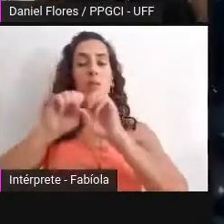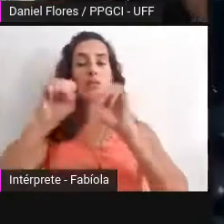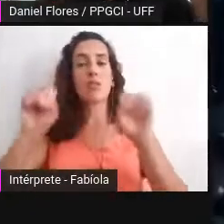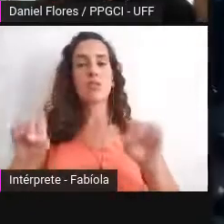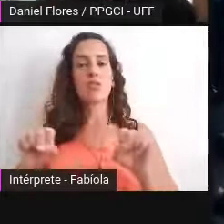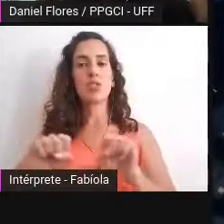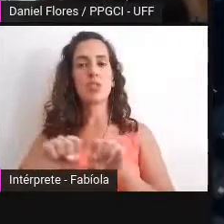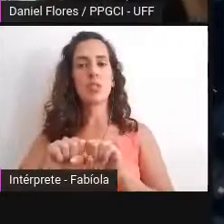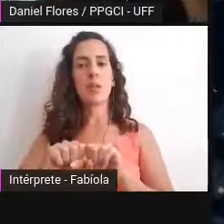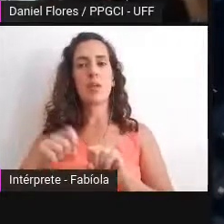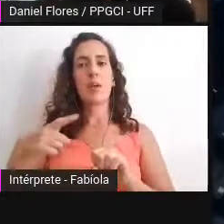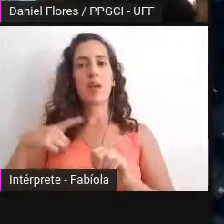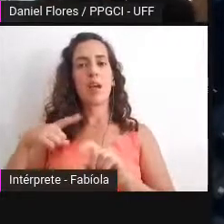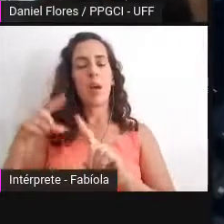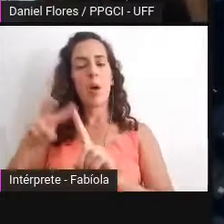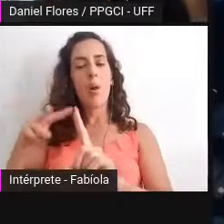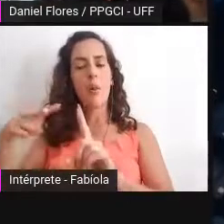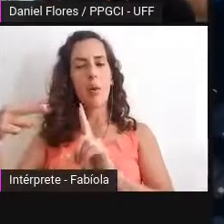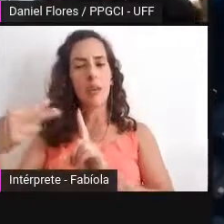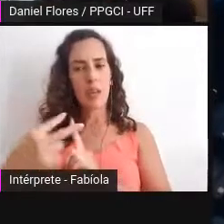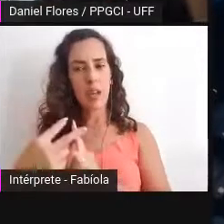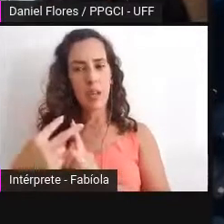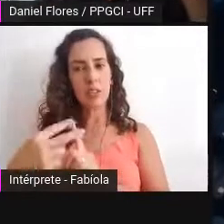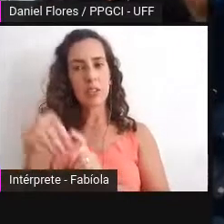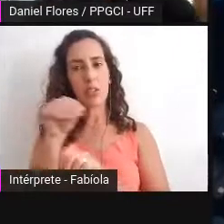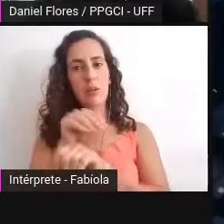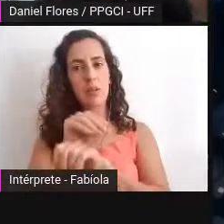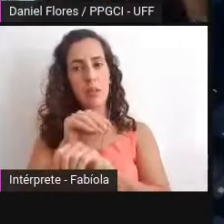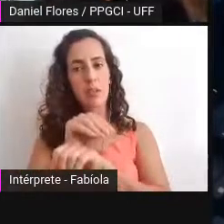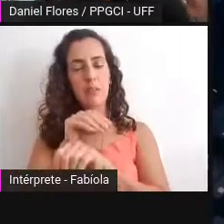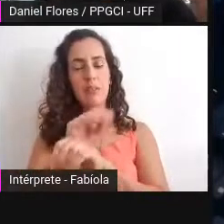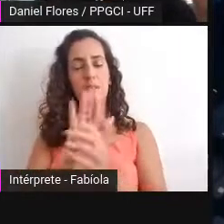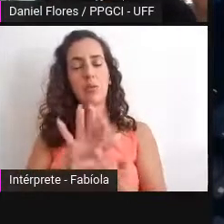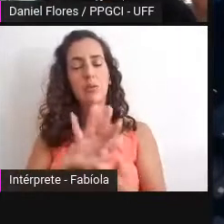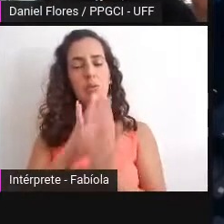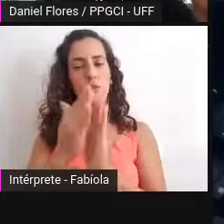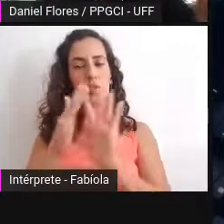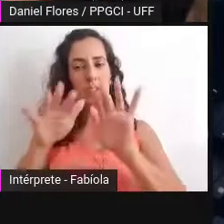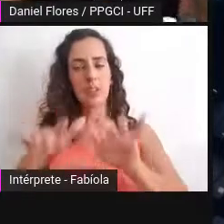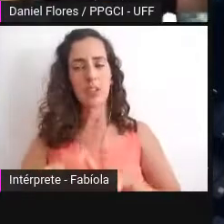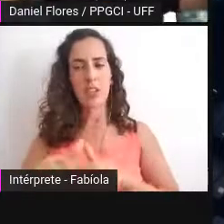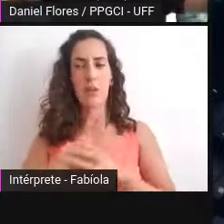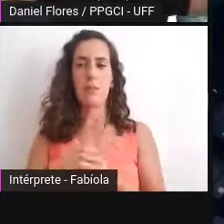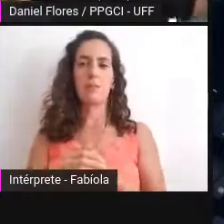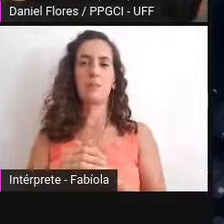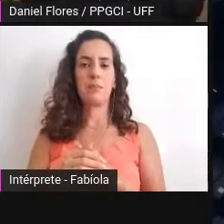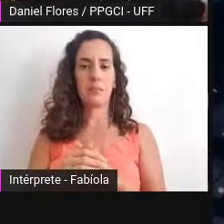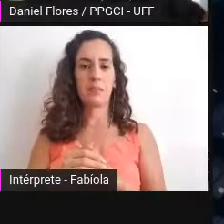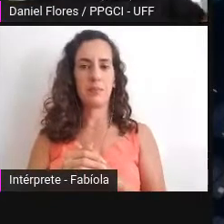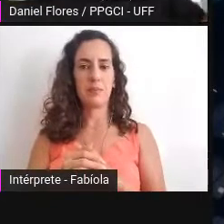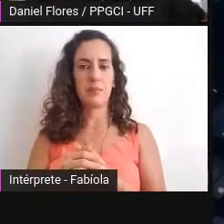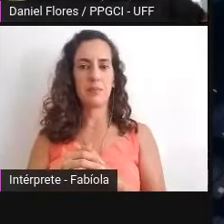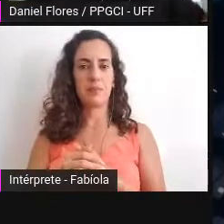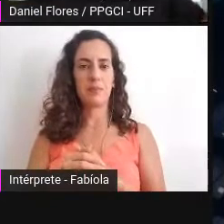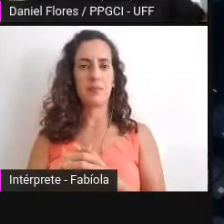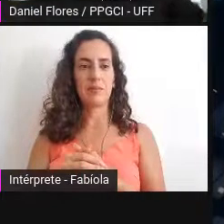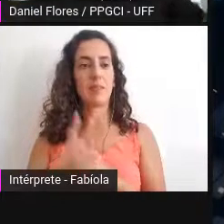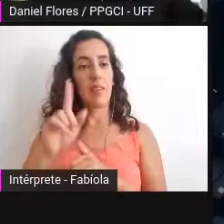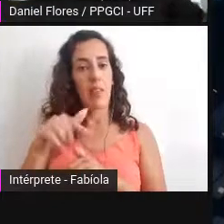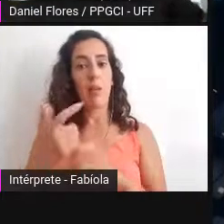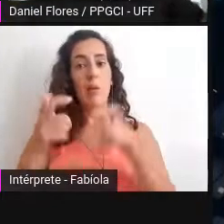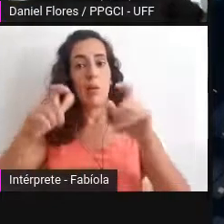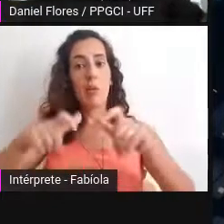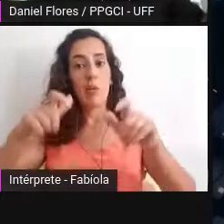abordagem da preservação digital sistêmica num lugar de